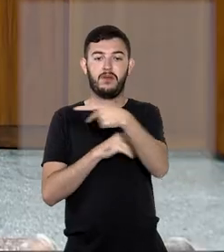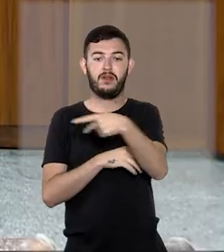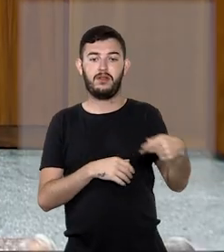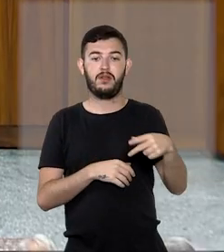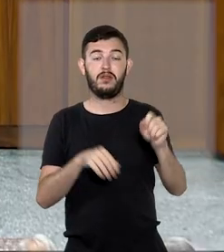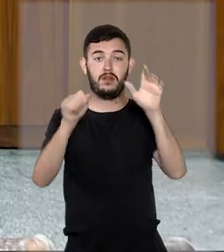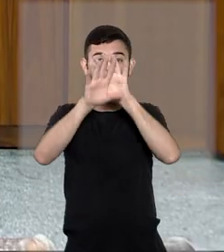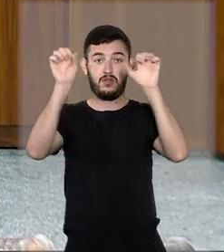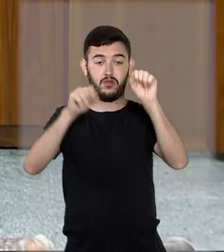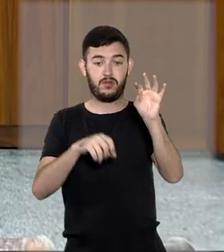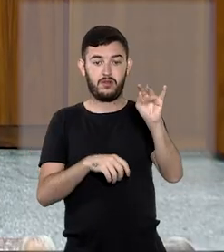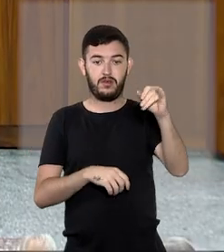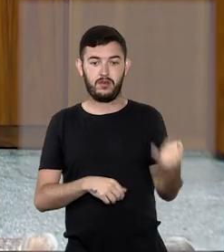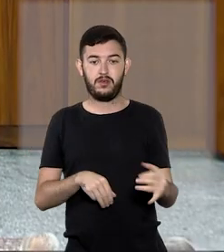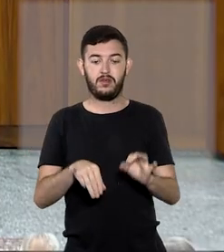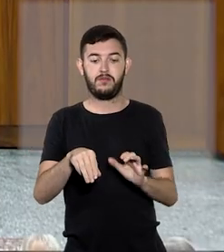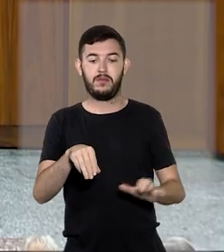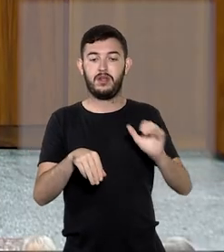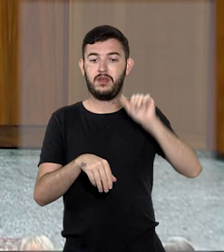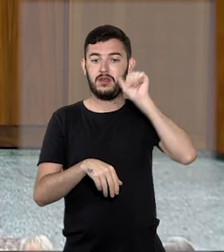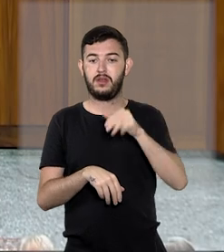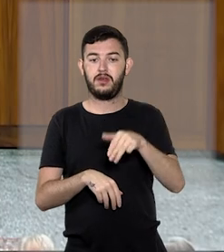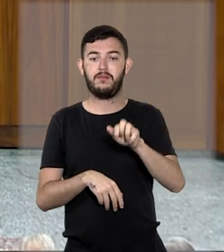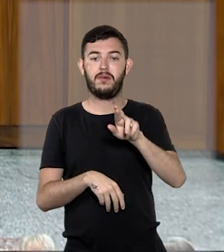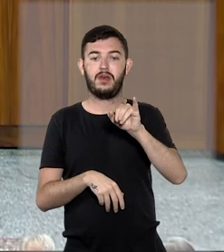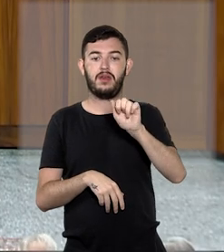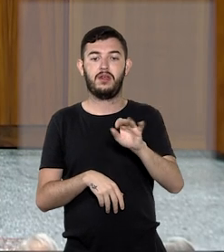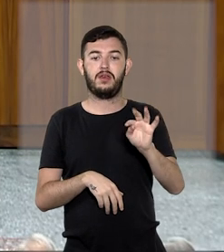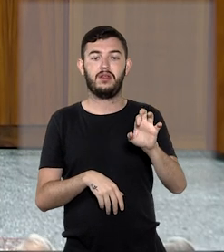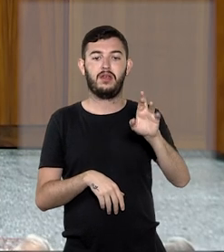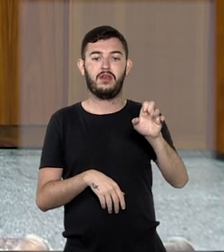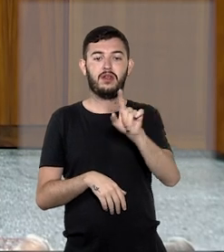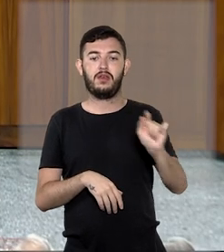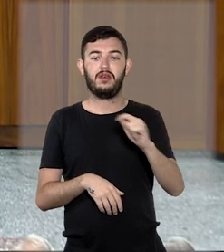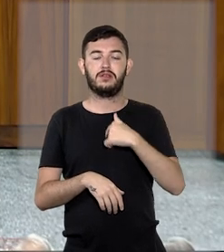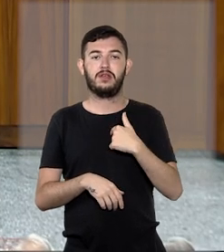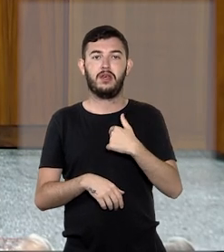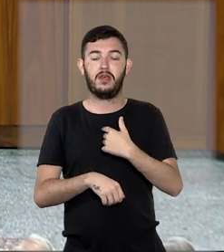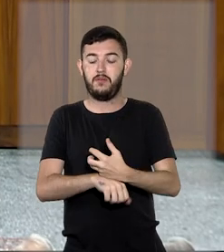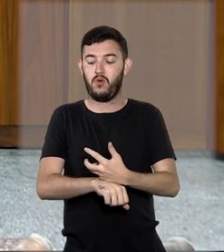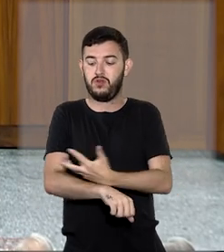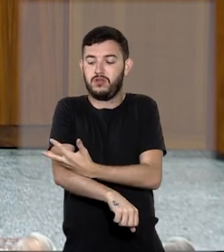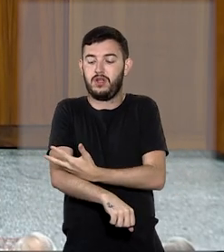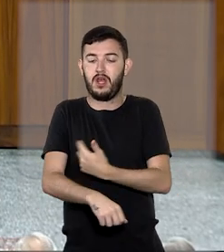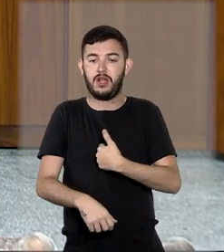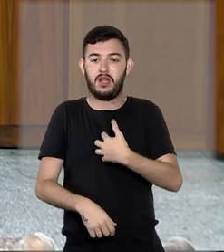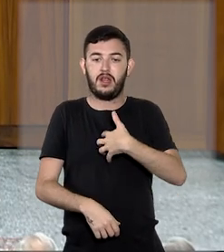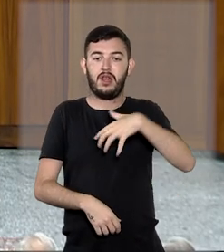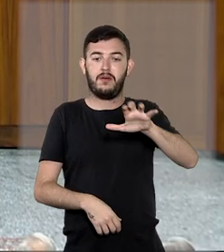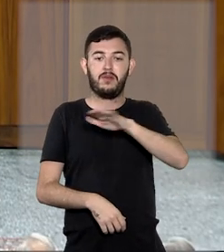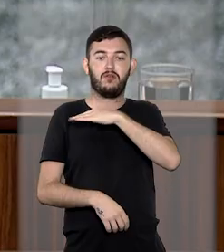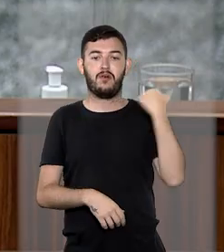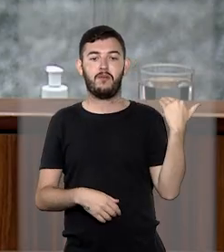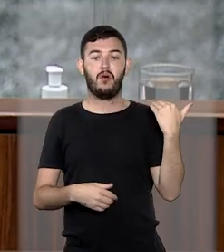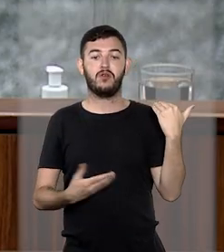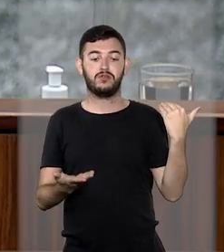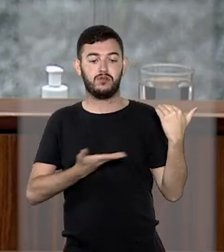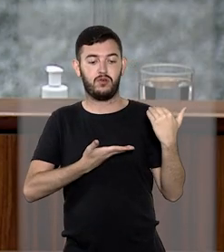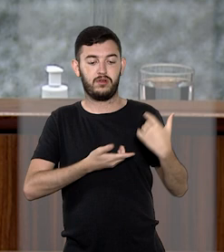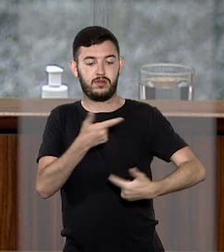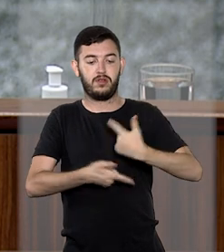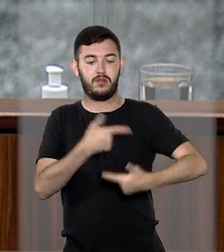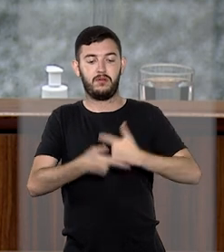presidente do STJ, ministra Maria Tereza de Assis Moura. Emocionada, ela lamentou a morte do colega da corte. Eu